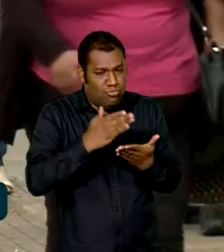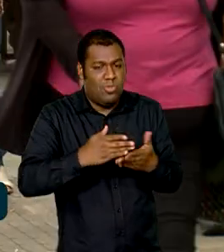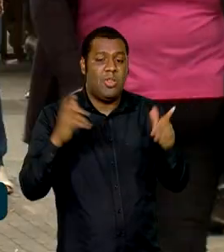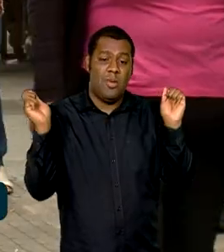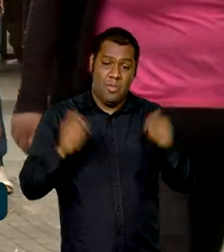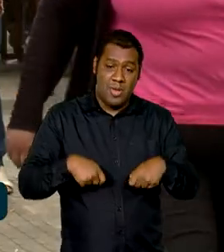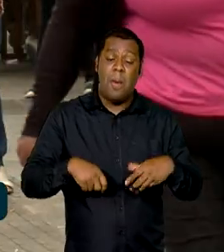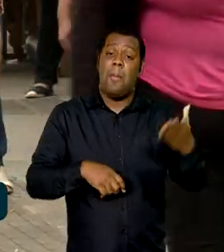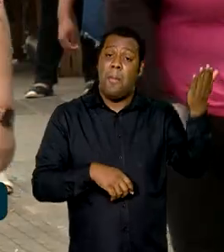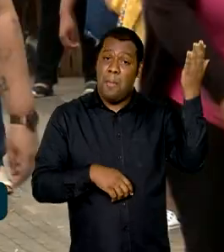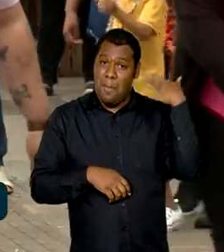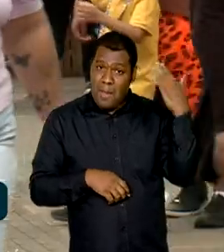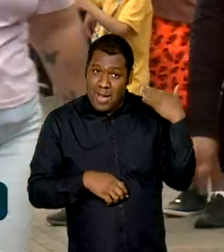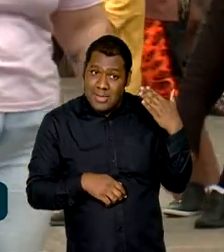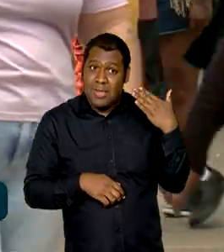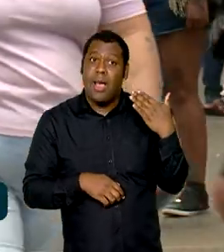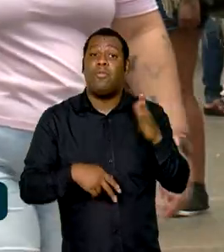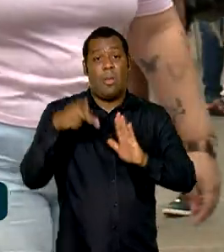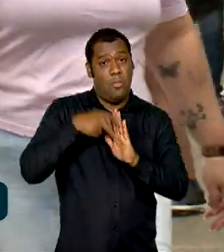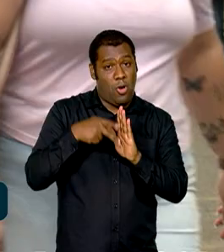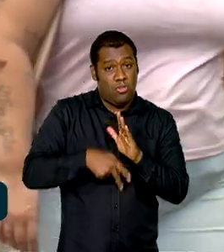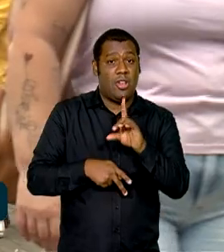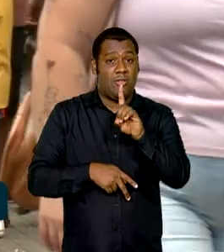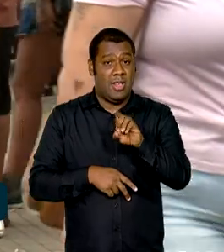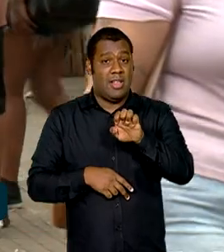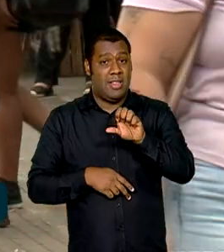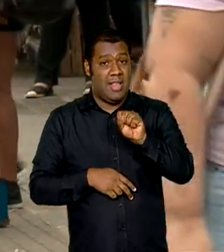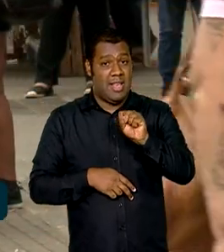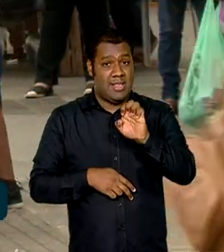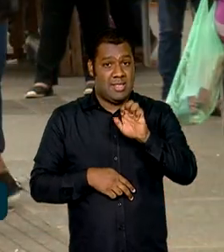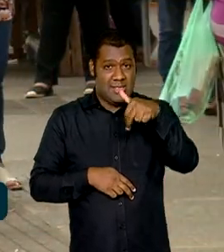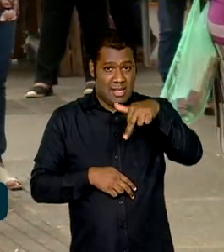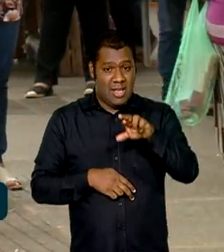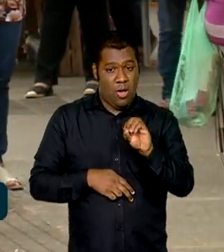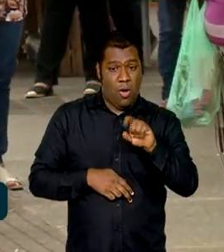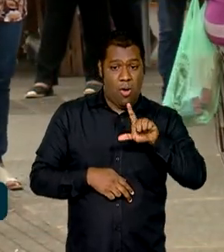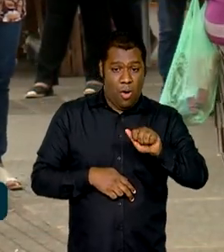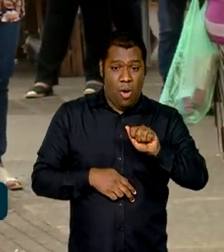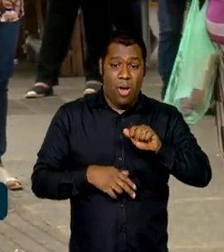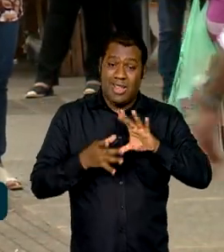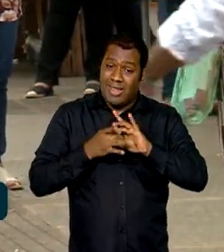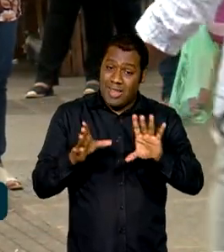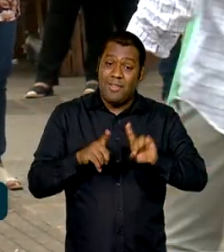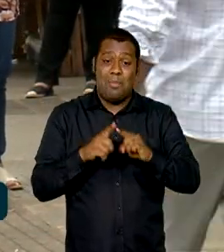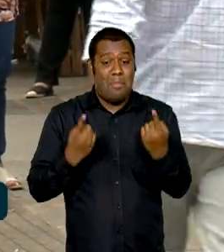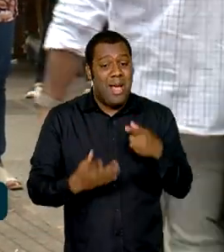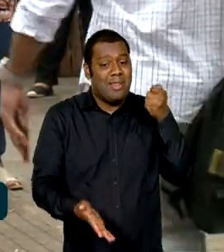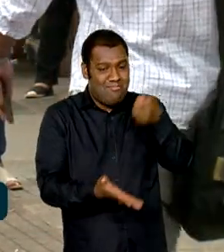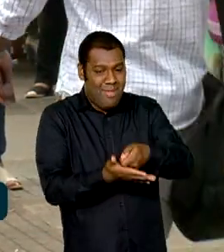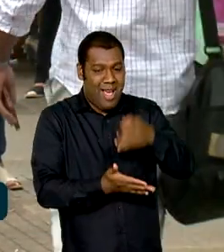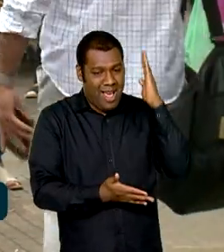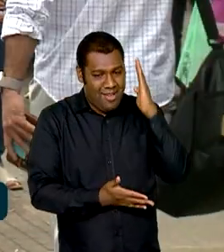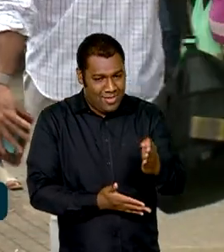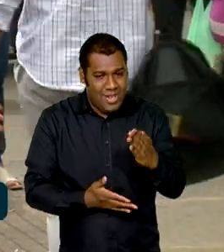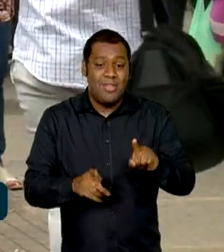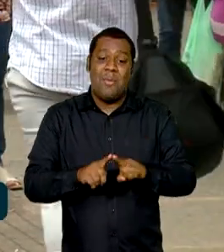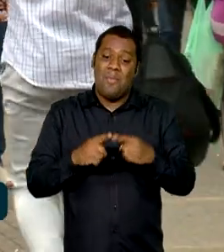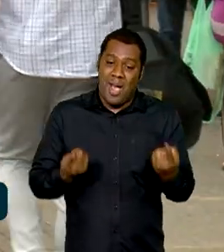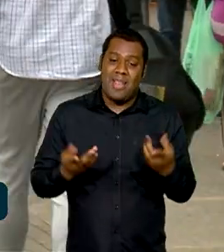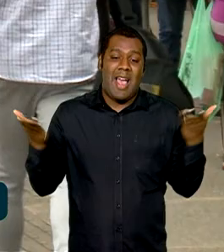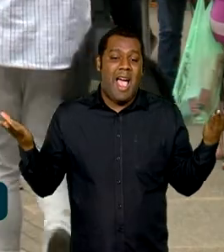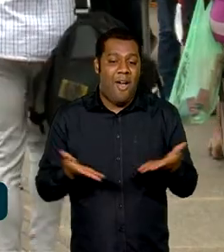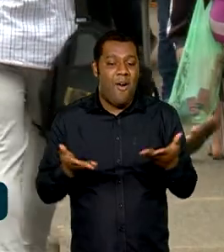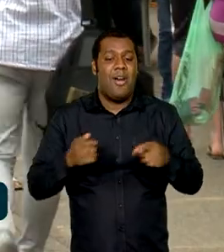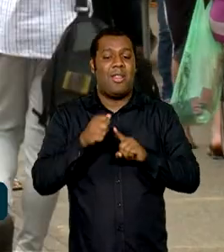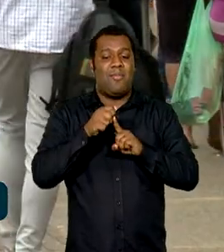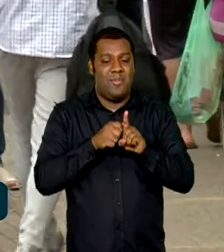até podiam participar do programa, mas apenas pagando à vista. E neste mês, o Desenrola passou